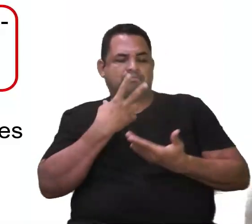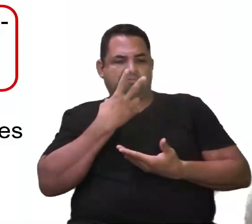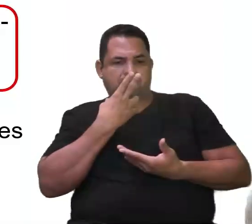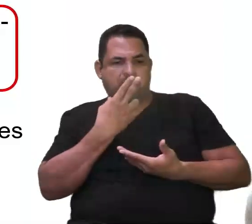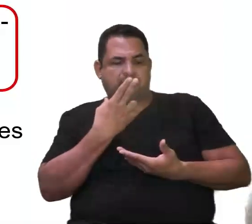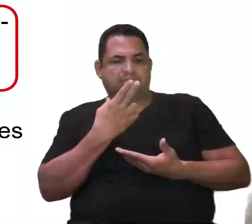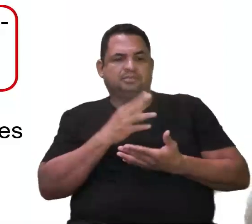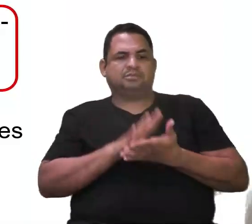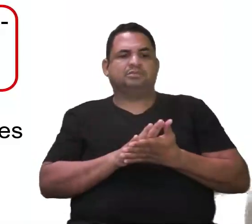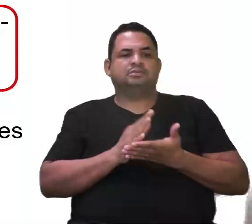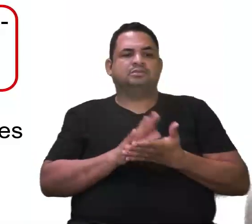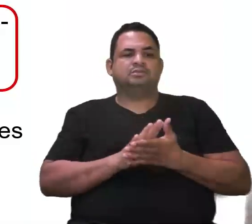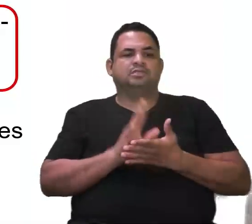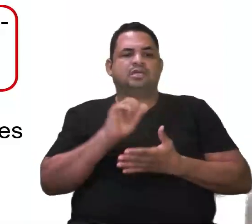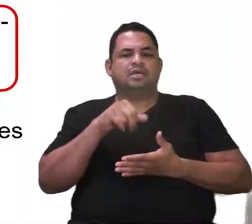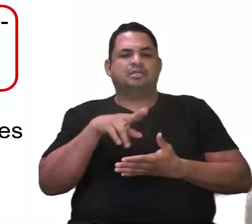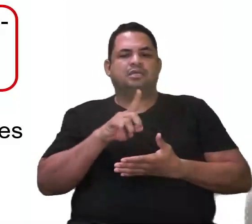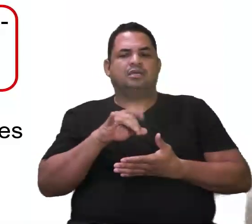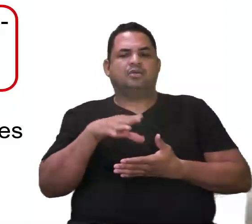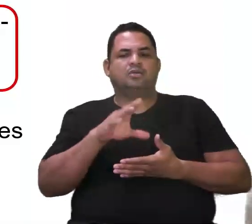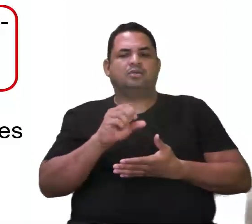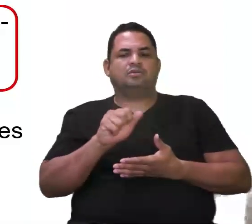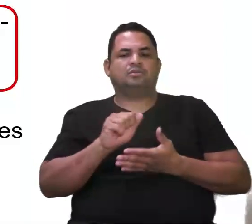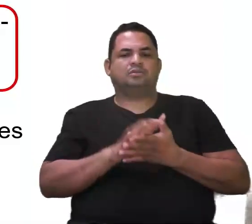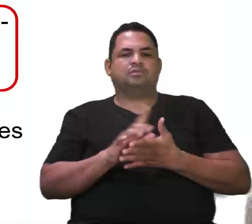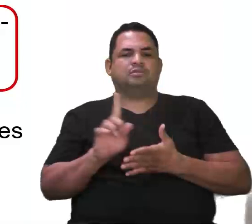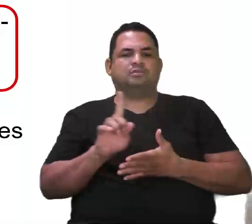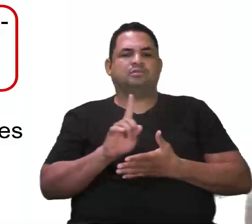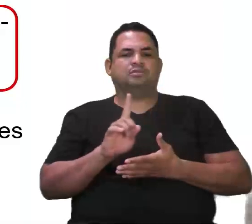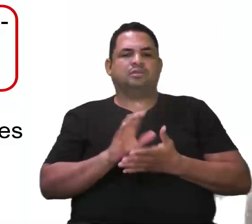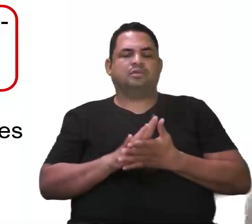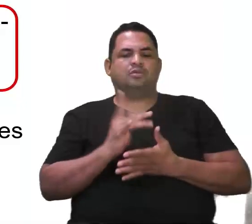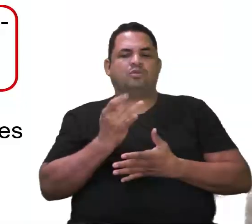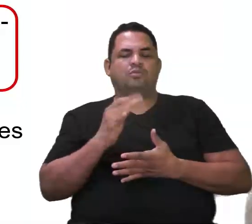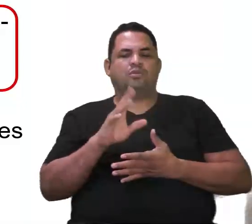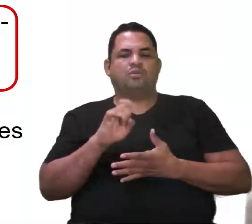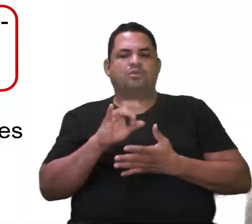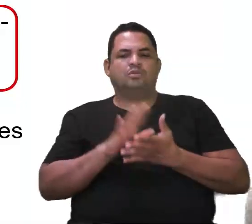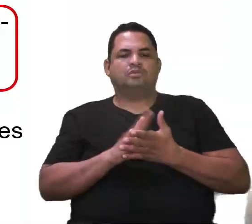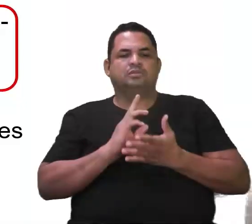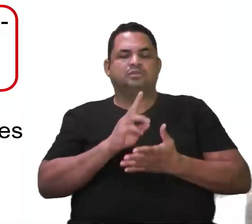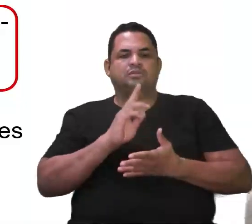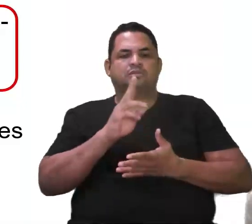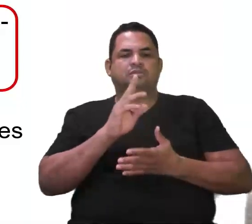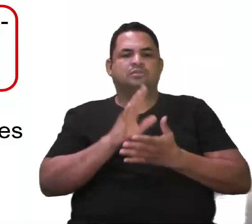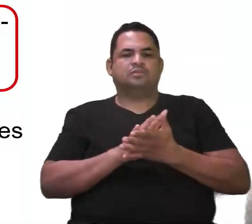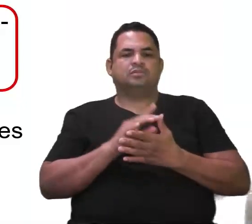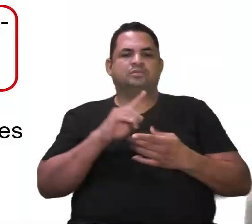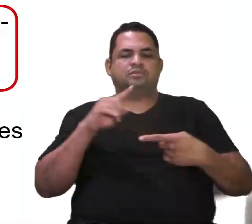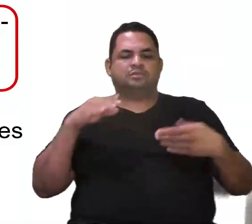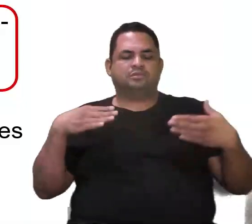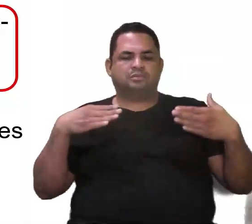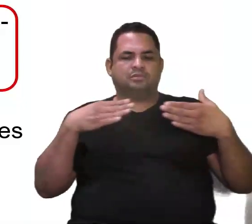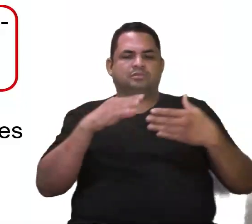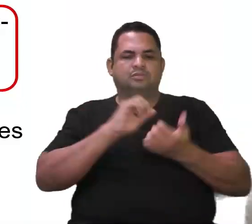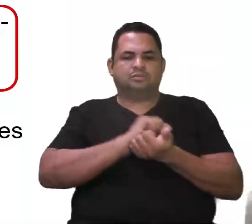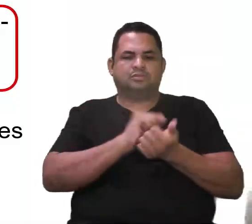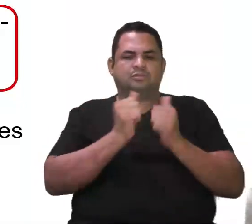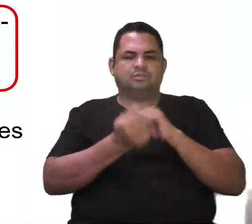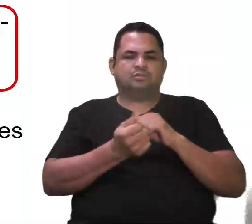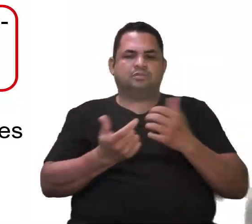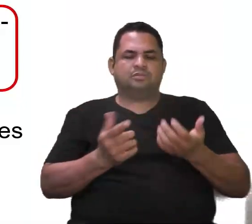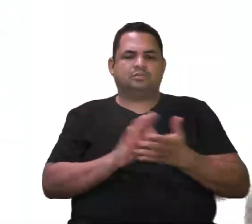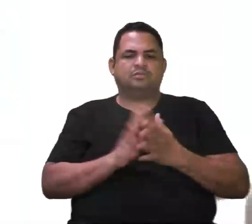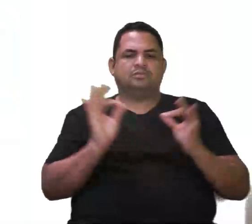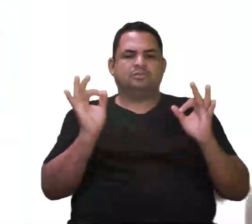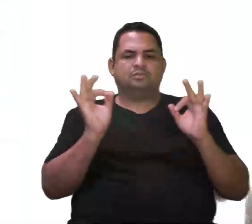órgãos análogos e não homólogos. E se trata de um processo chamado de convergência adaptativa.